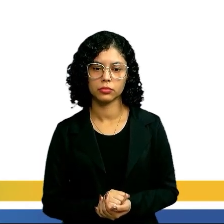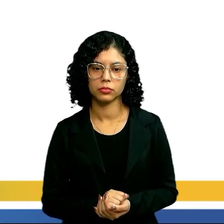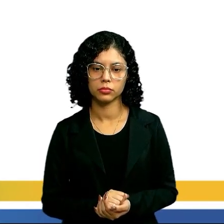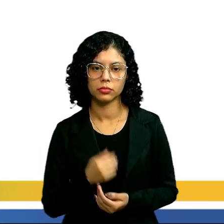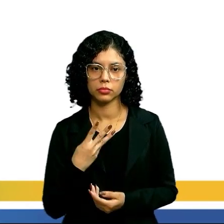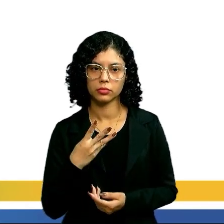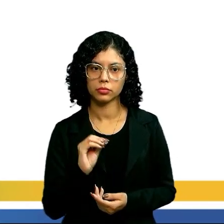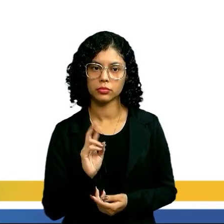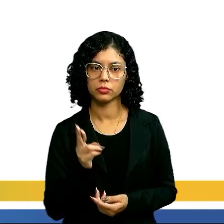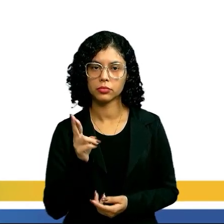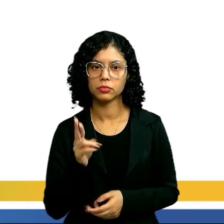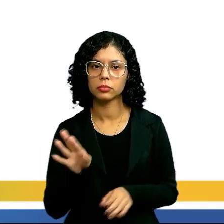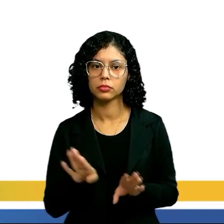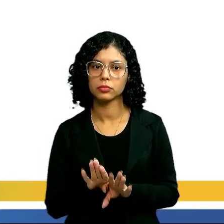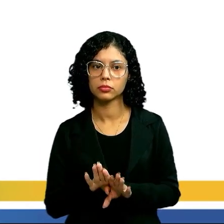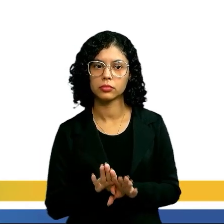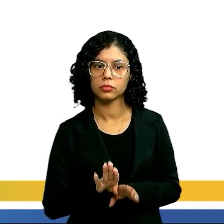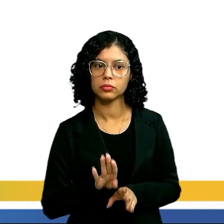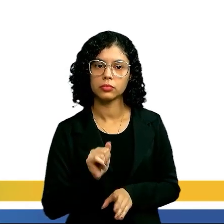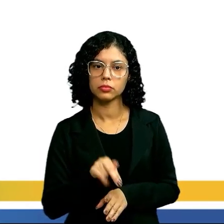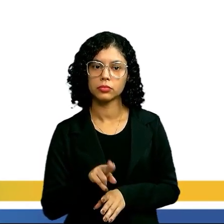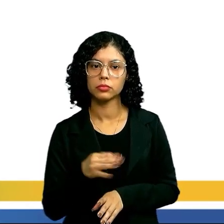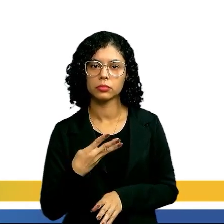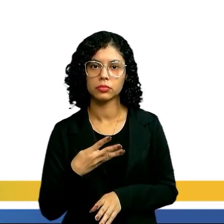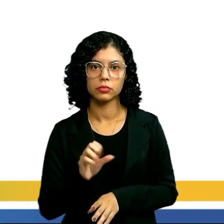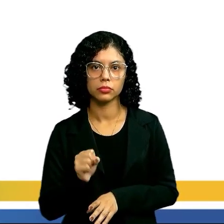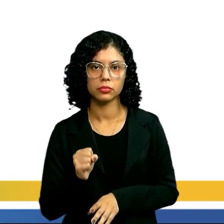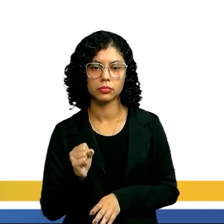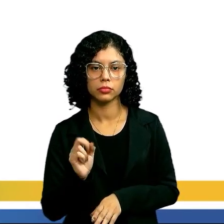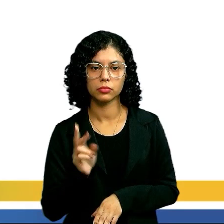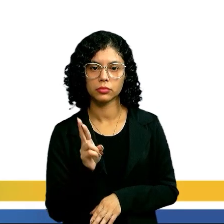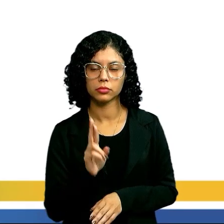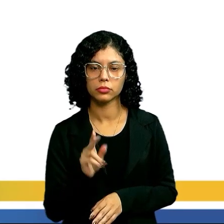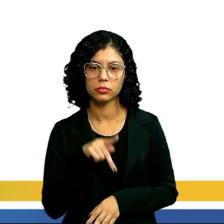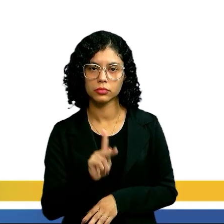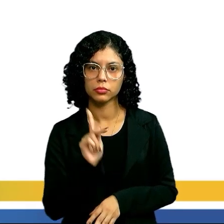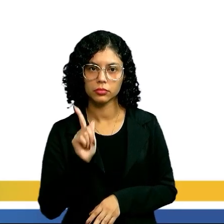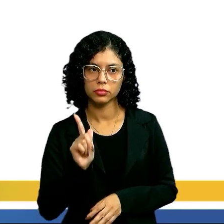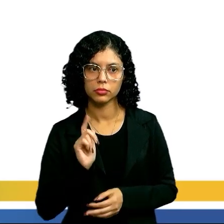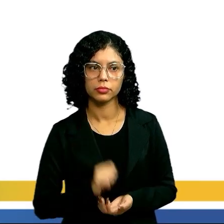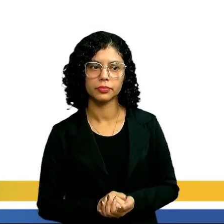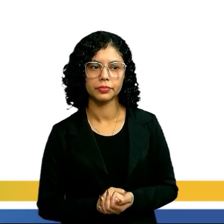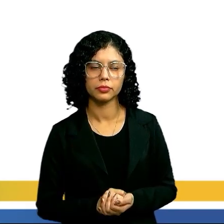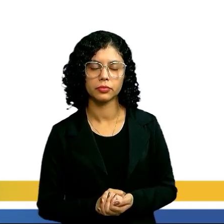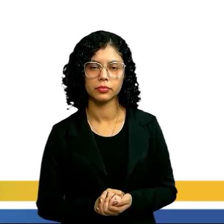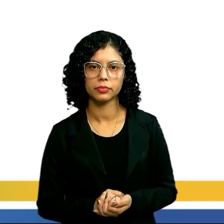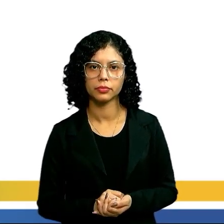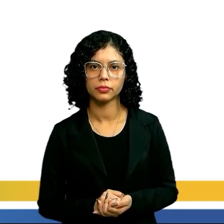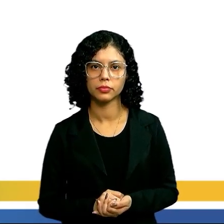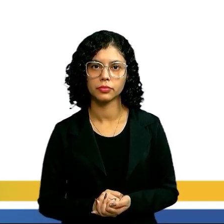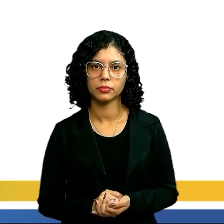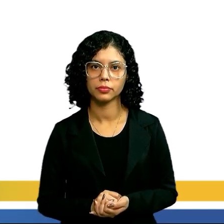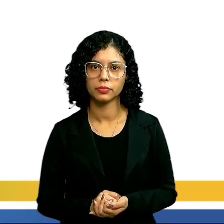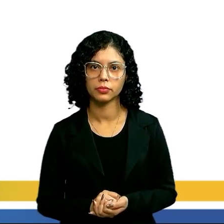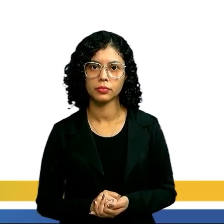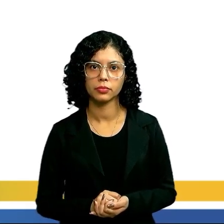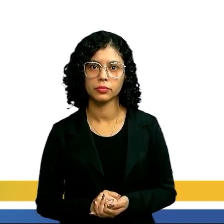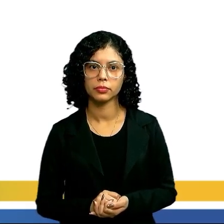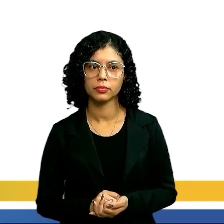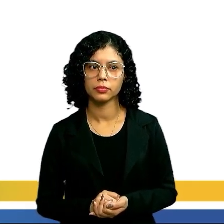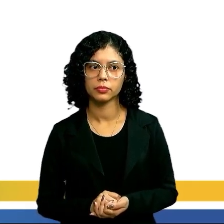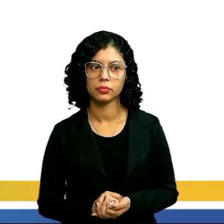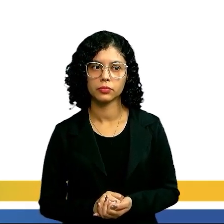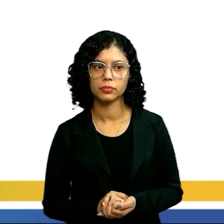40 reais. E amêndoa, 48 reais. O quilograma. Certo? Então, vejamos.